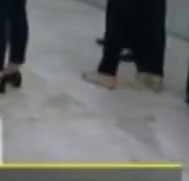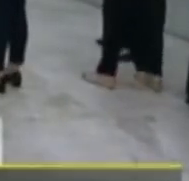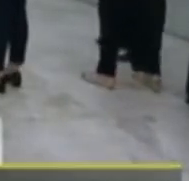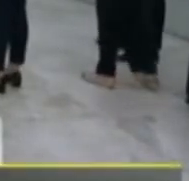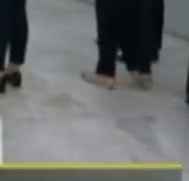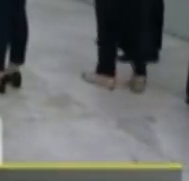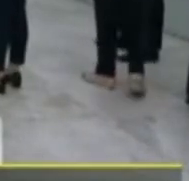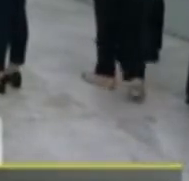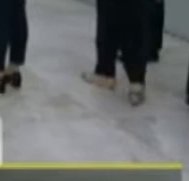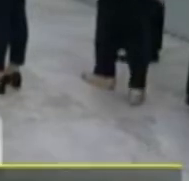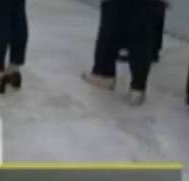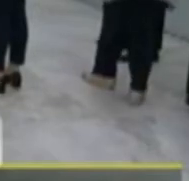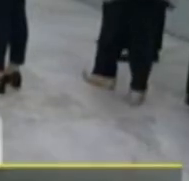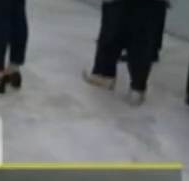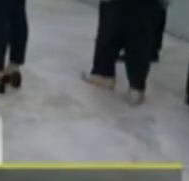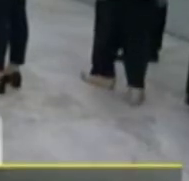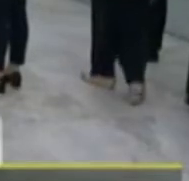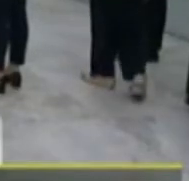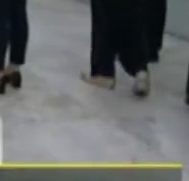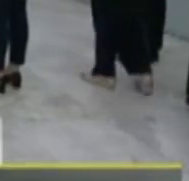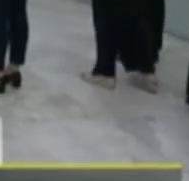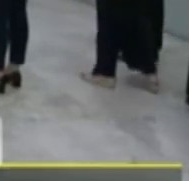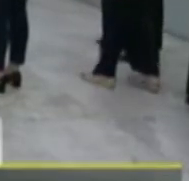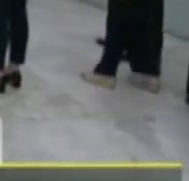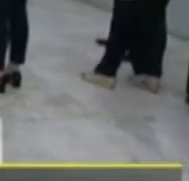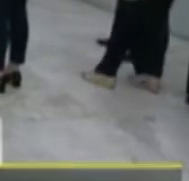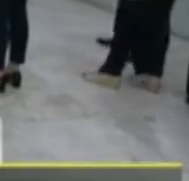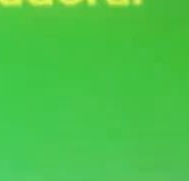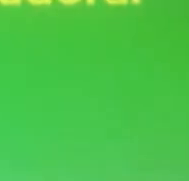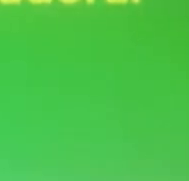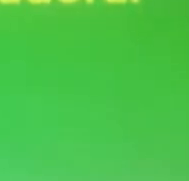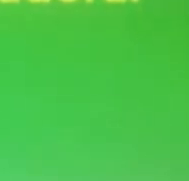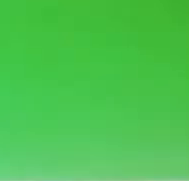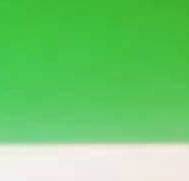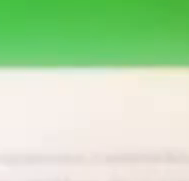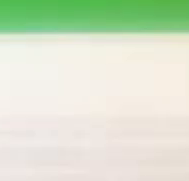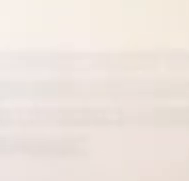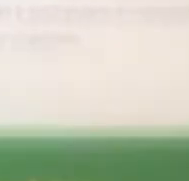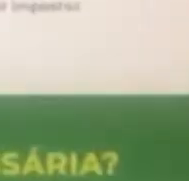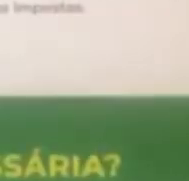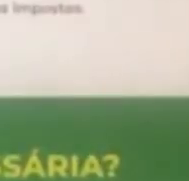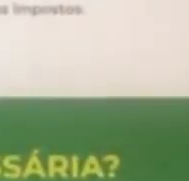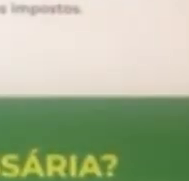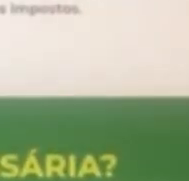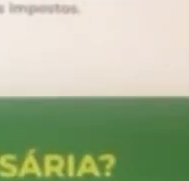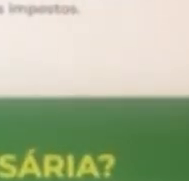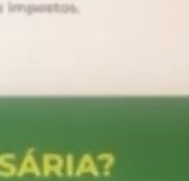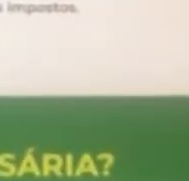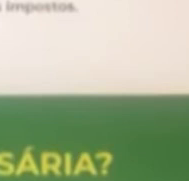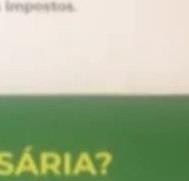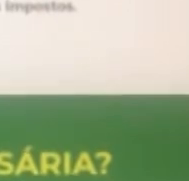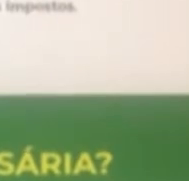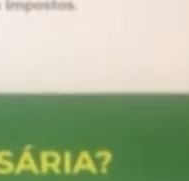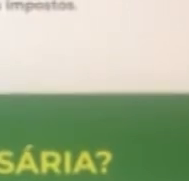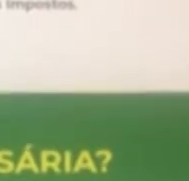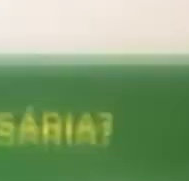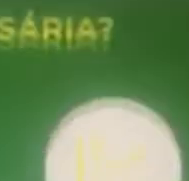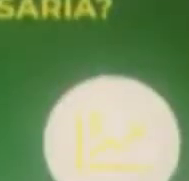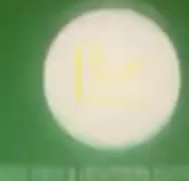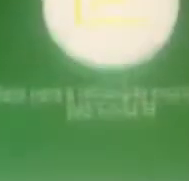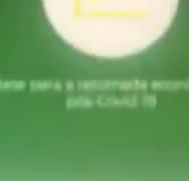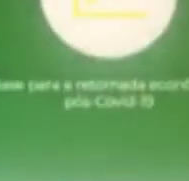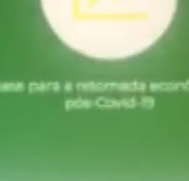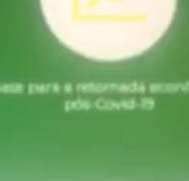e o terceiro, que aglutina os outros objetos de mudança na lei. No Portal do Estado, é possível simular o impacto das